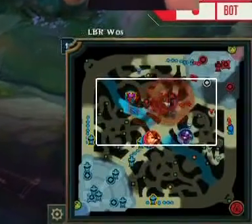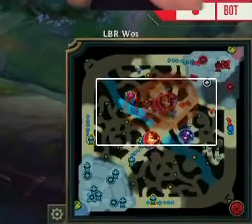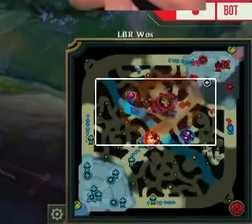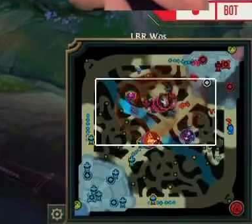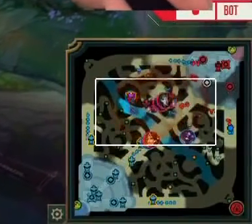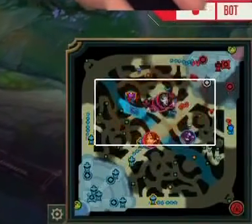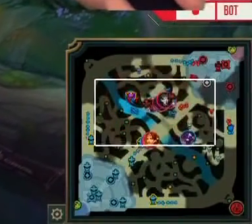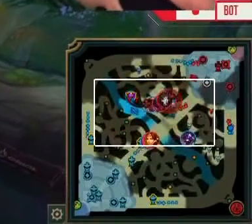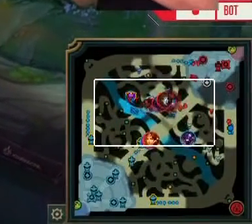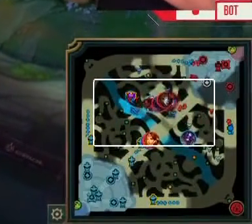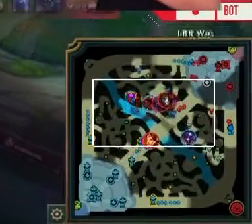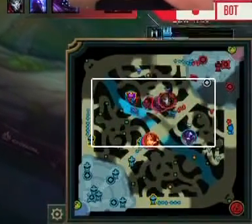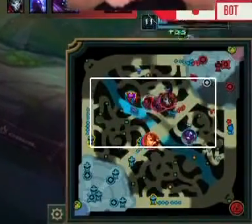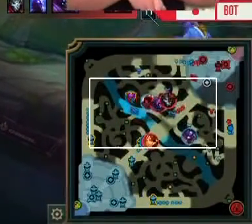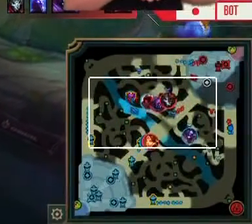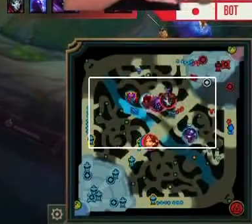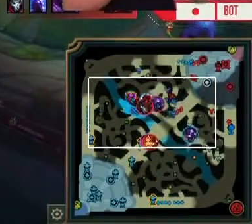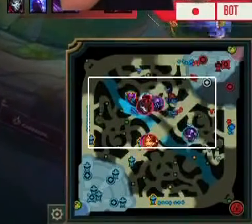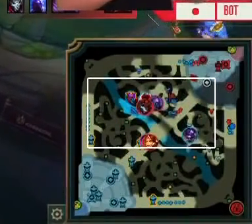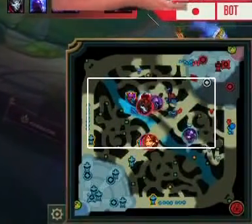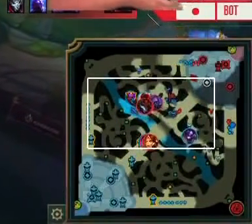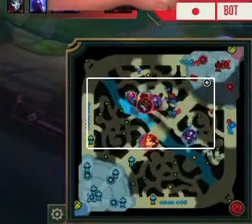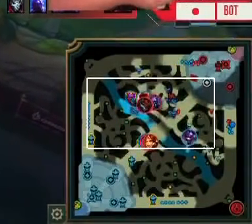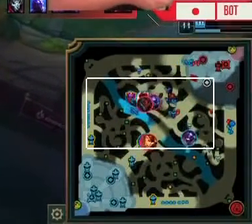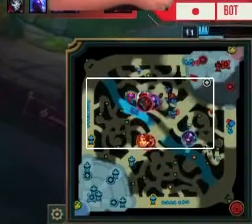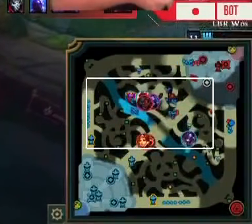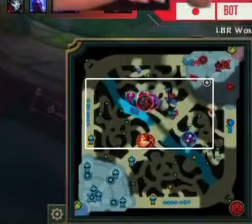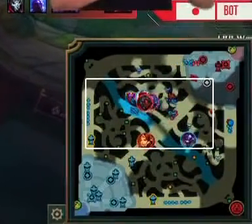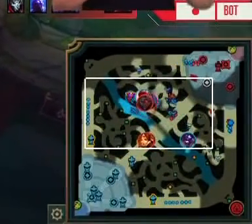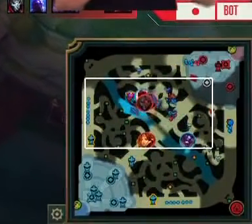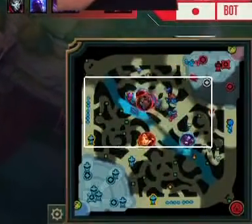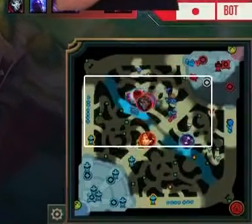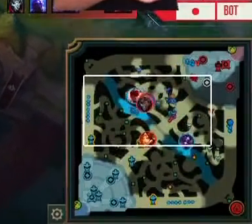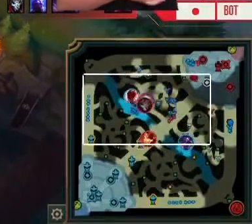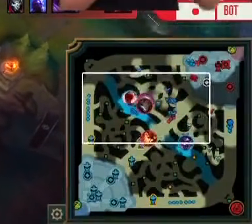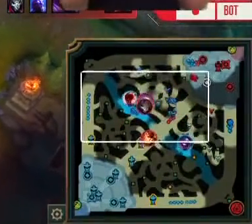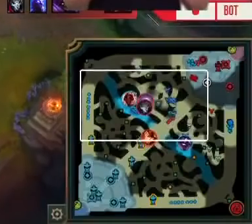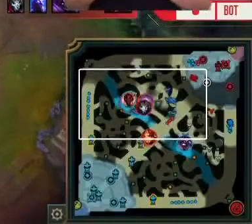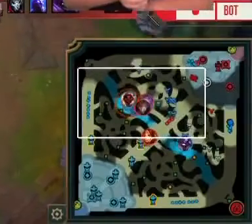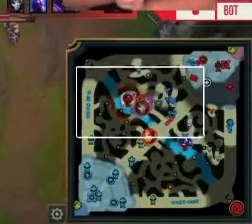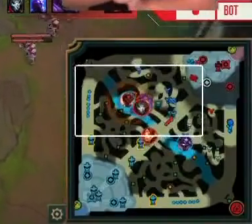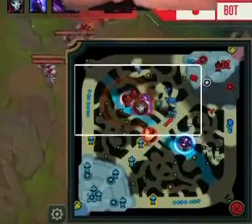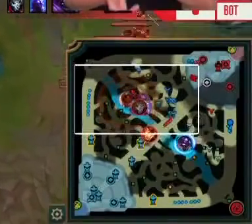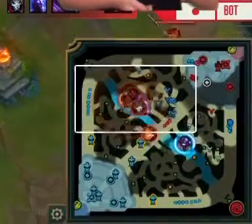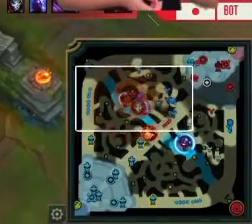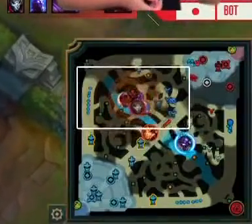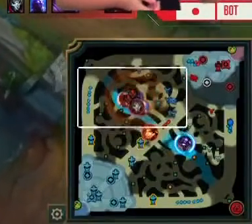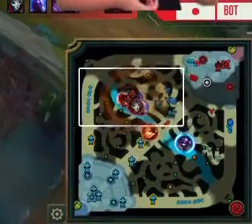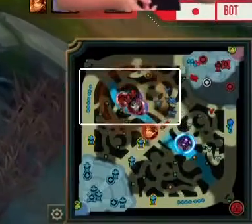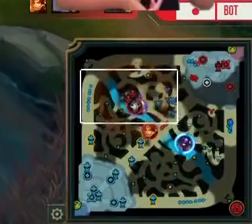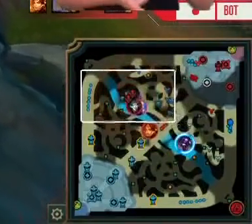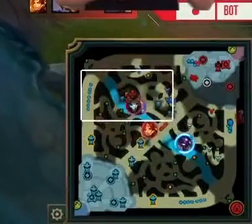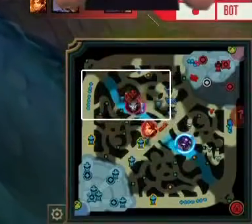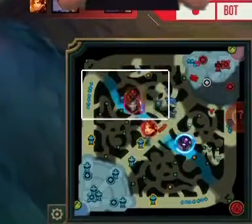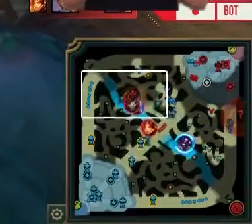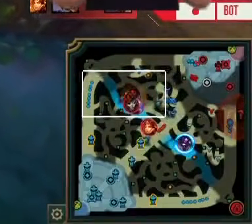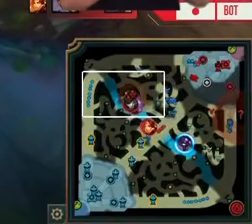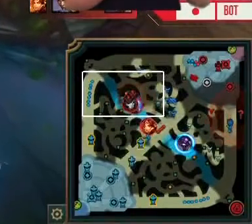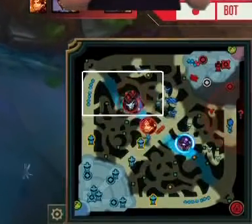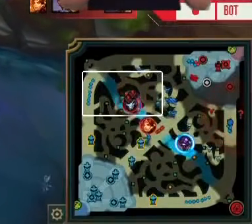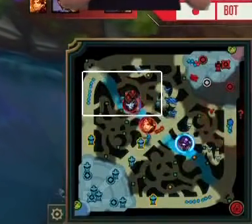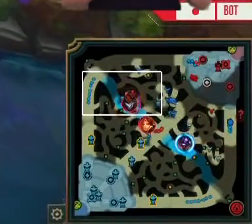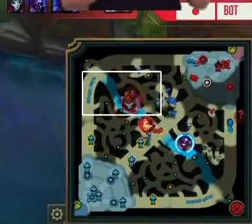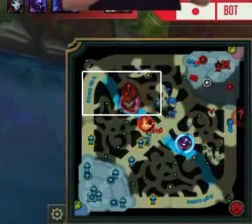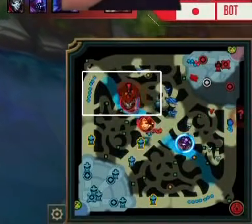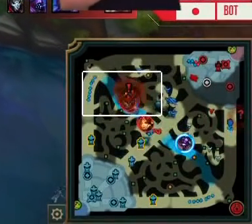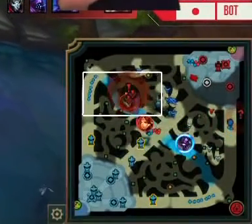Mas não, falando sério, a Liberty, acho que o Oz tá sendo o cara que, nas vitórias, ele tá puxando bem mais pro lado dele, né? Quando ele aparece bem, tá